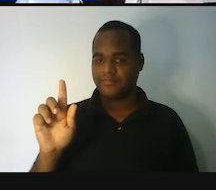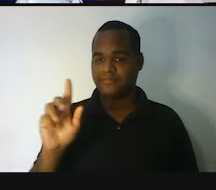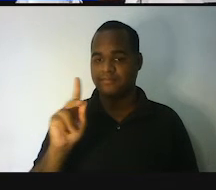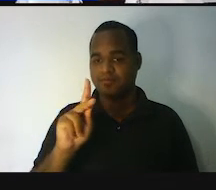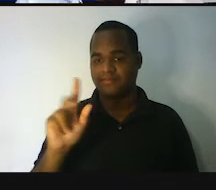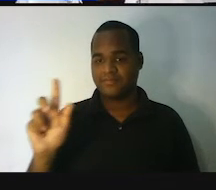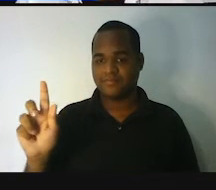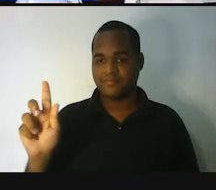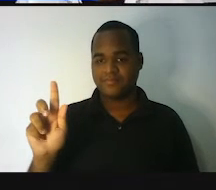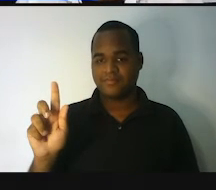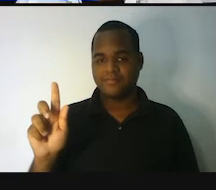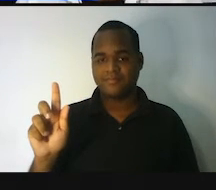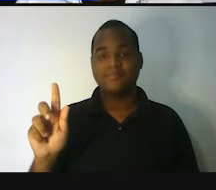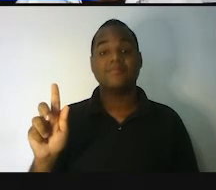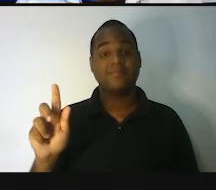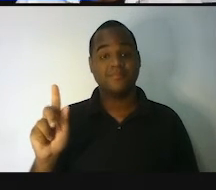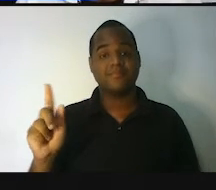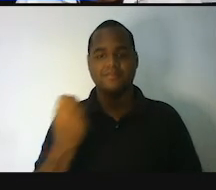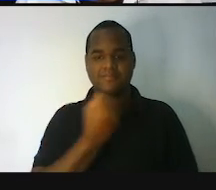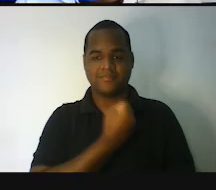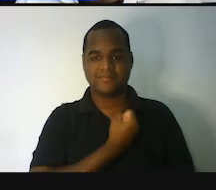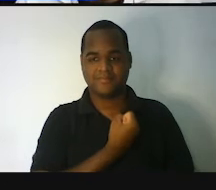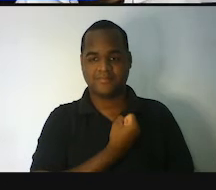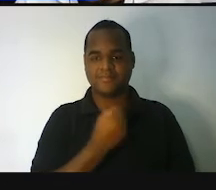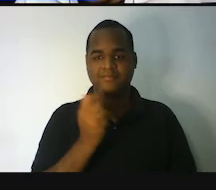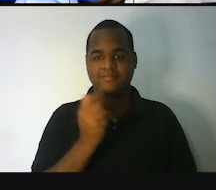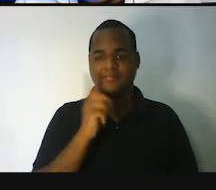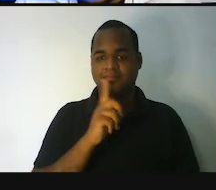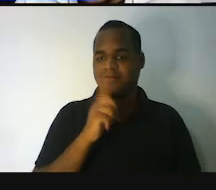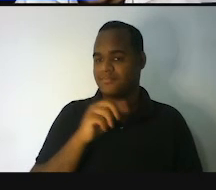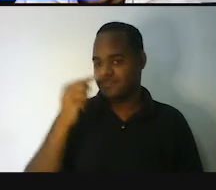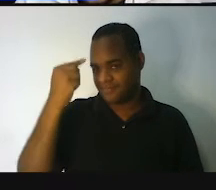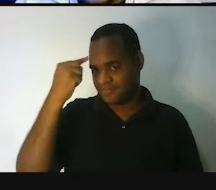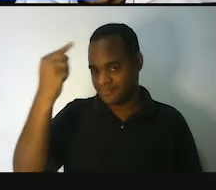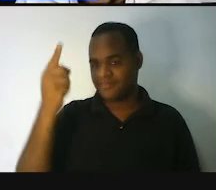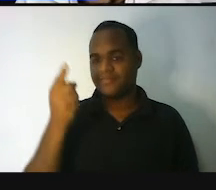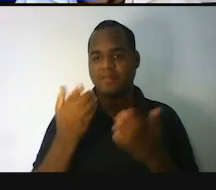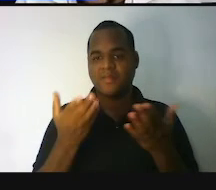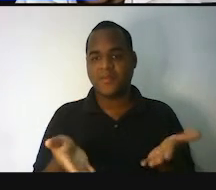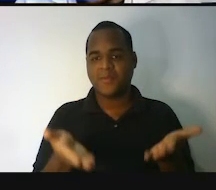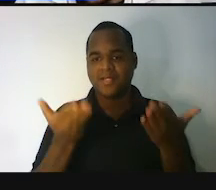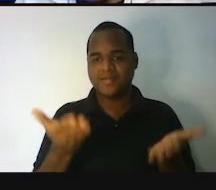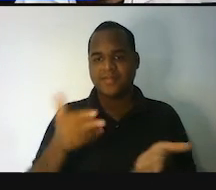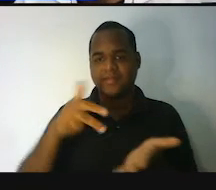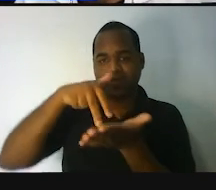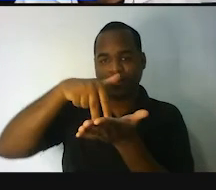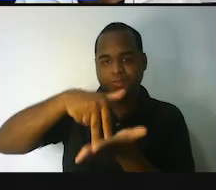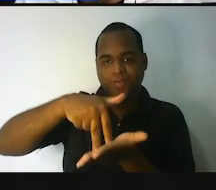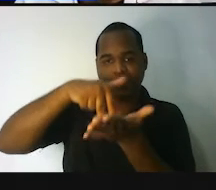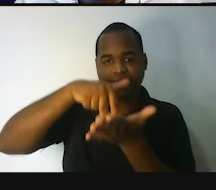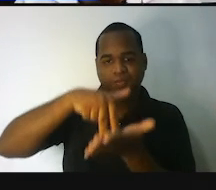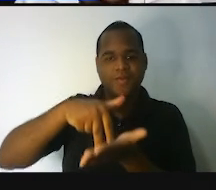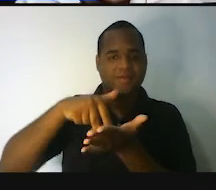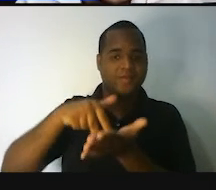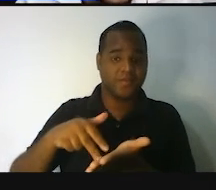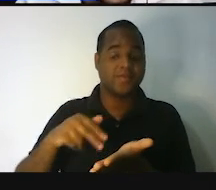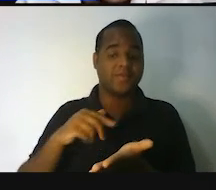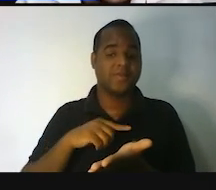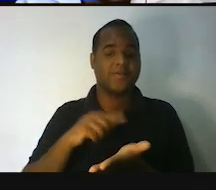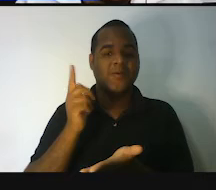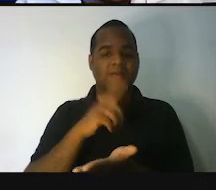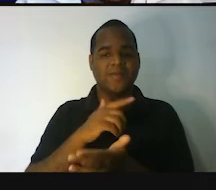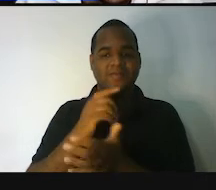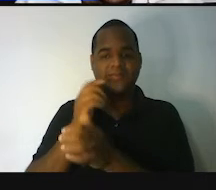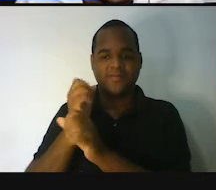que é aquele numerozinho que a gente vê, ó, quando a gente sobe em cima da balança. Aqui, ó, Subiu em cima da balança,